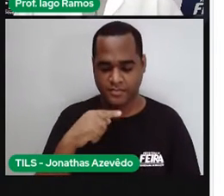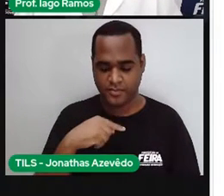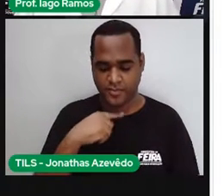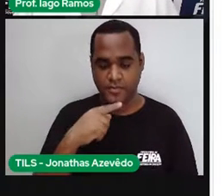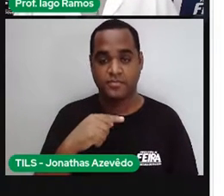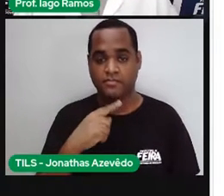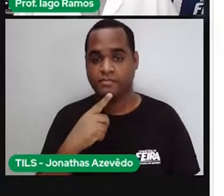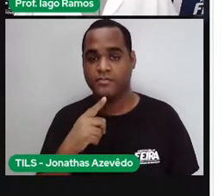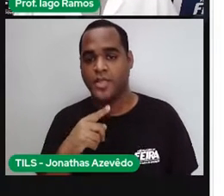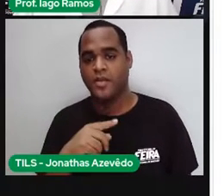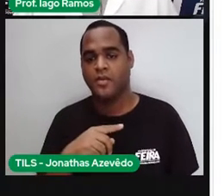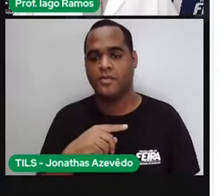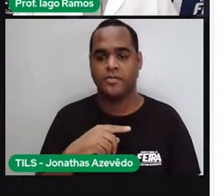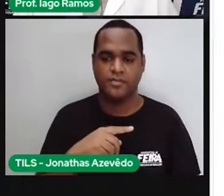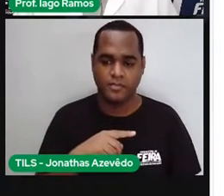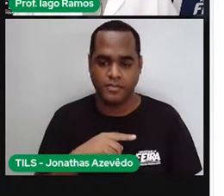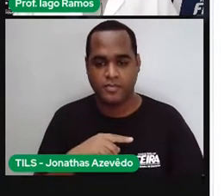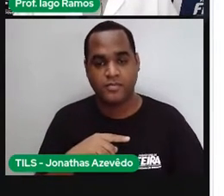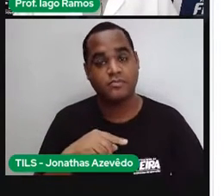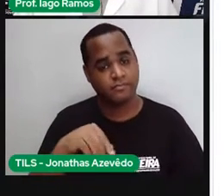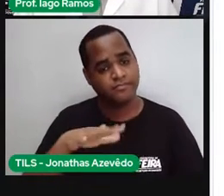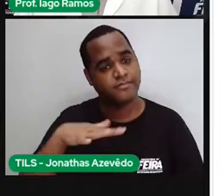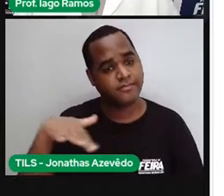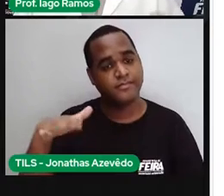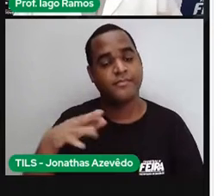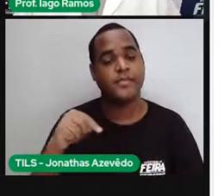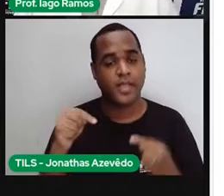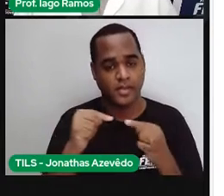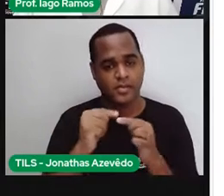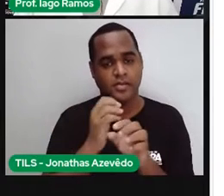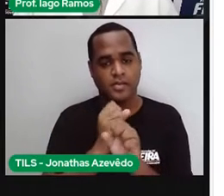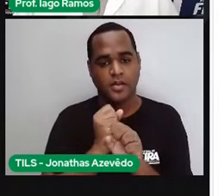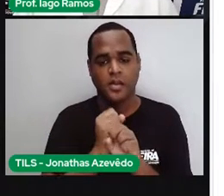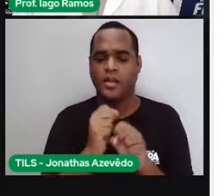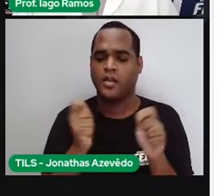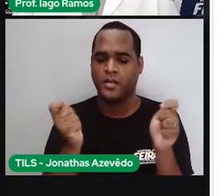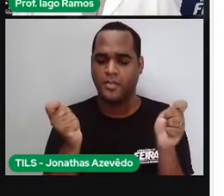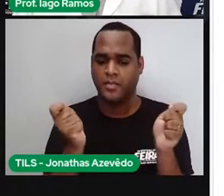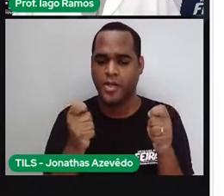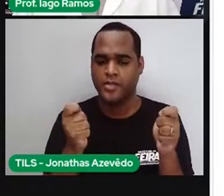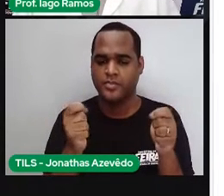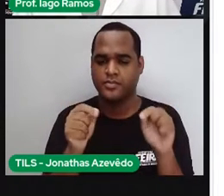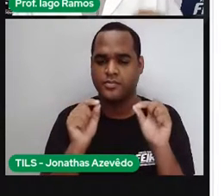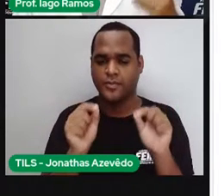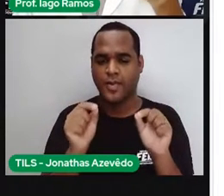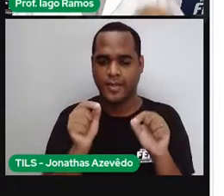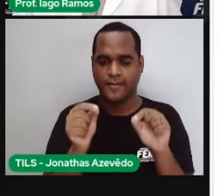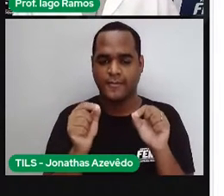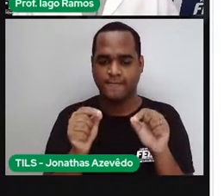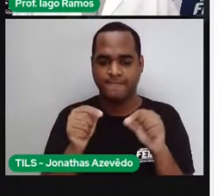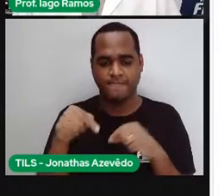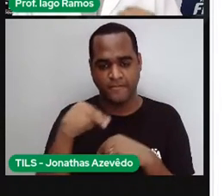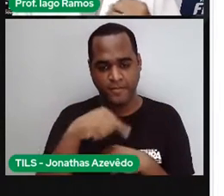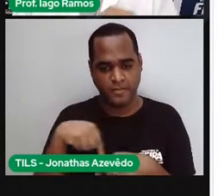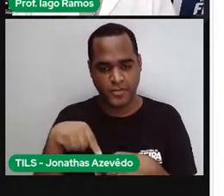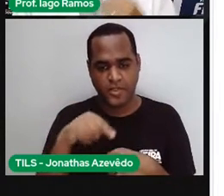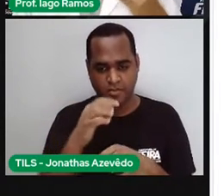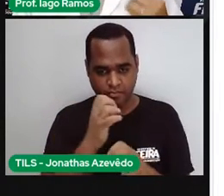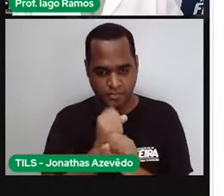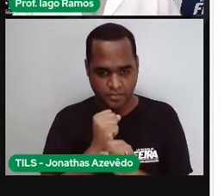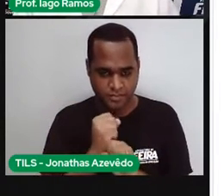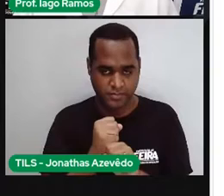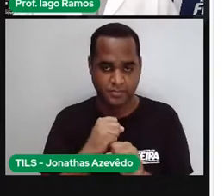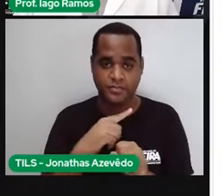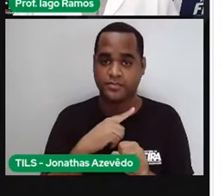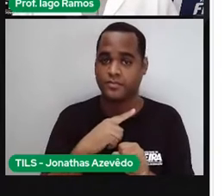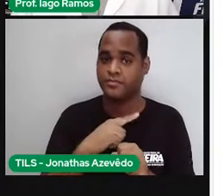De fato só é possível a gente poder fazer com